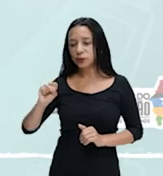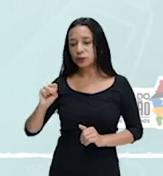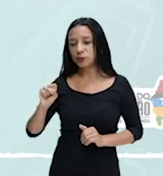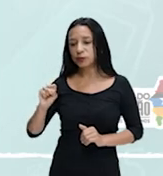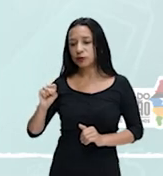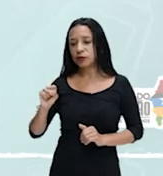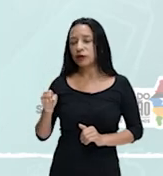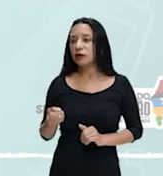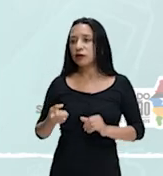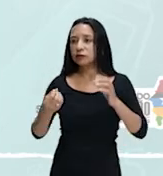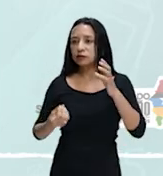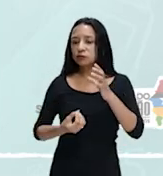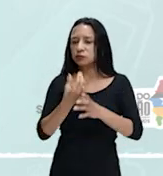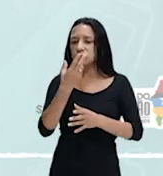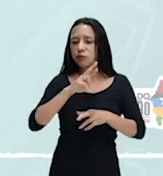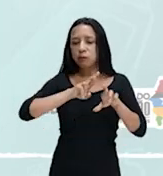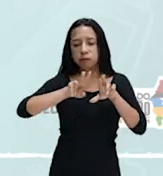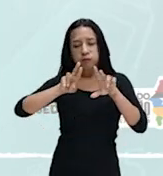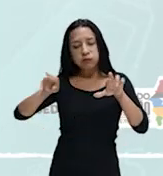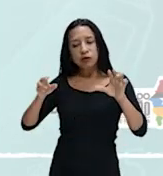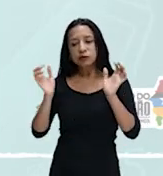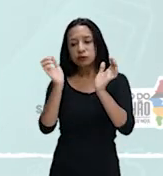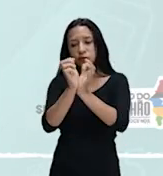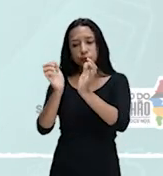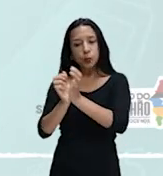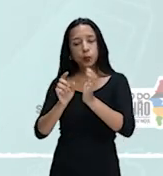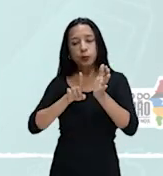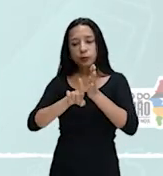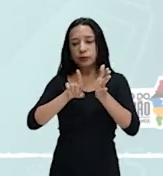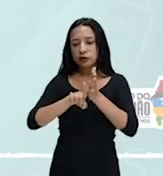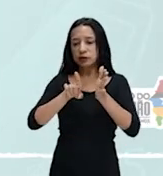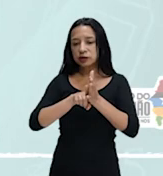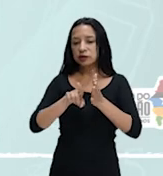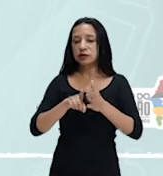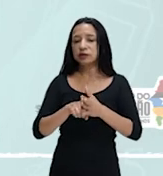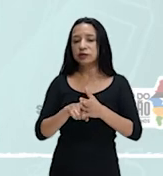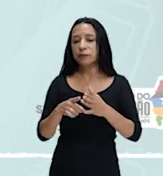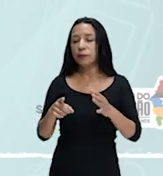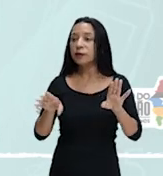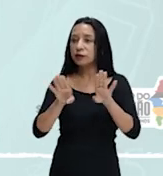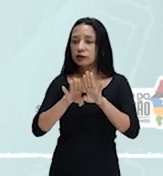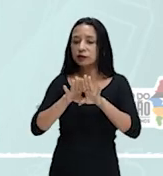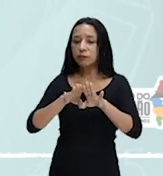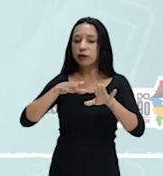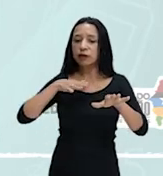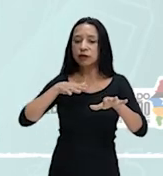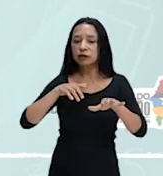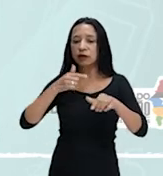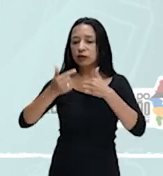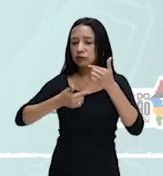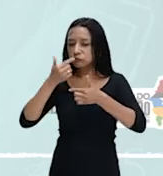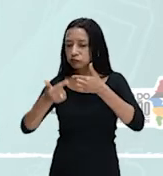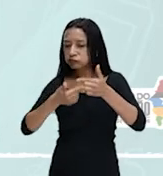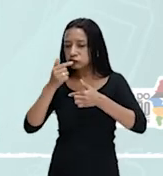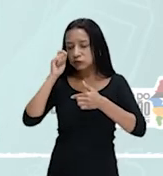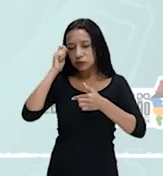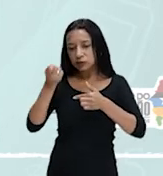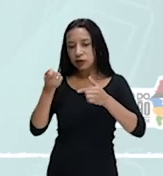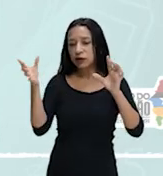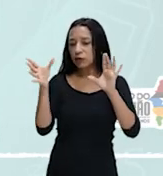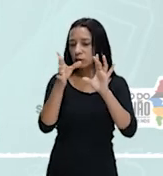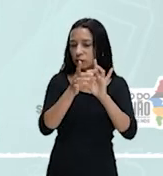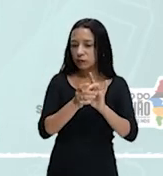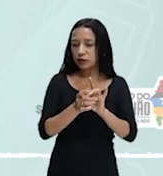das Culturas Negras, o Movimento Negro Unificado, referências, inclusive, americanas no movimento negro, começam a se